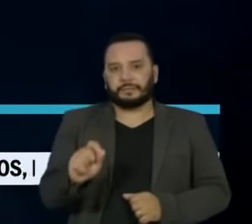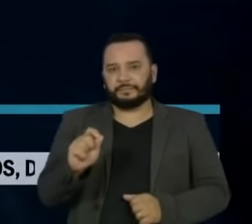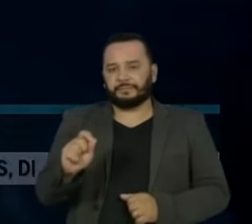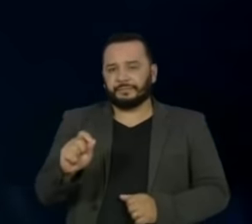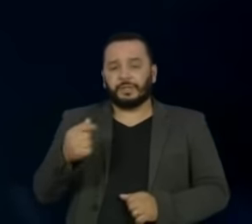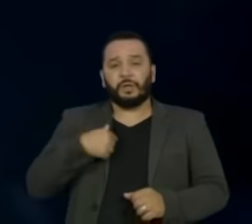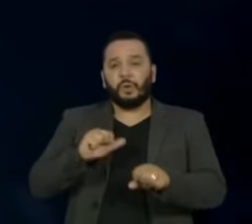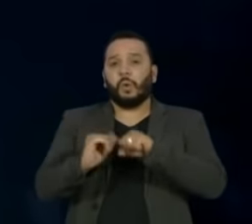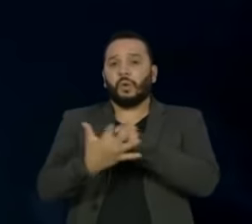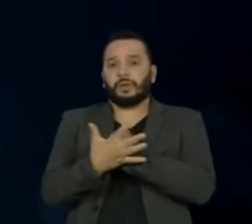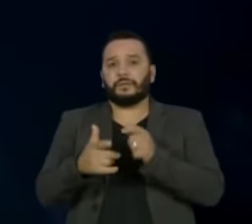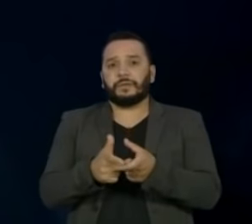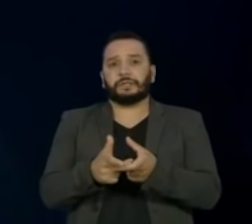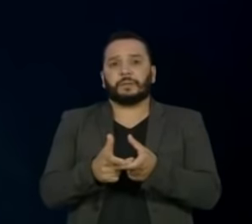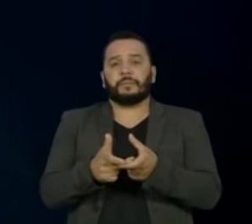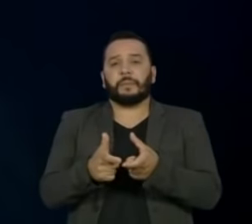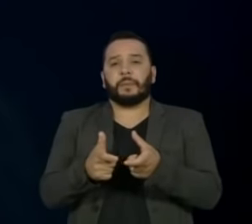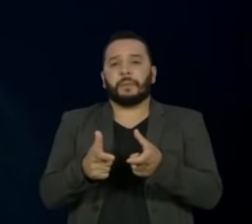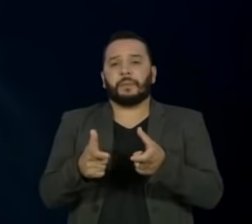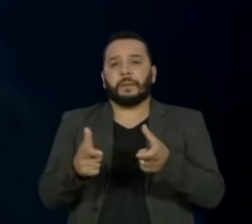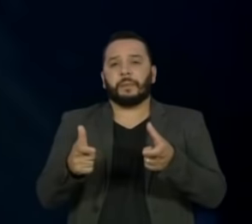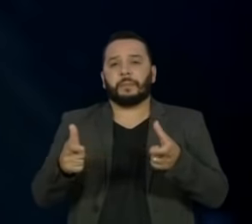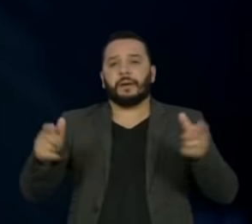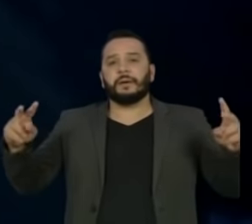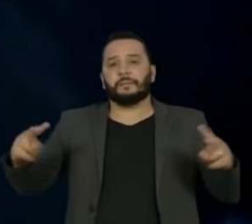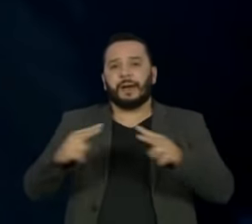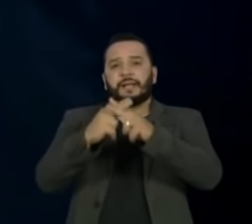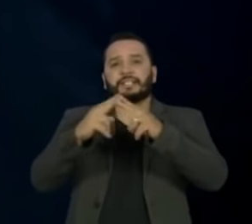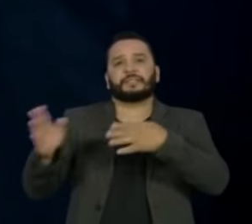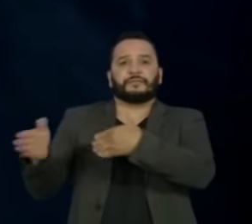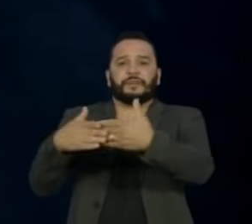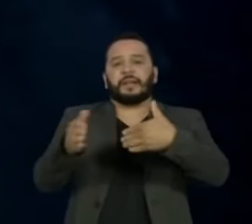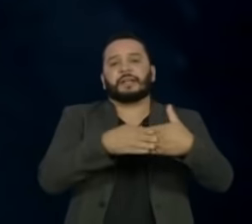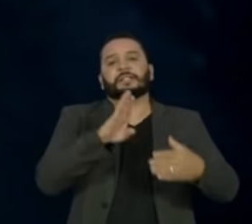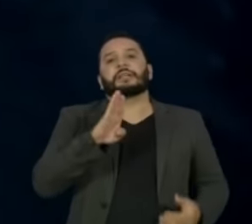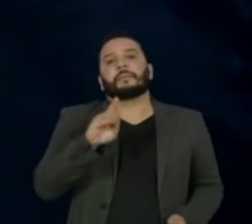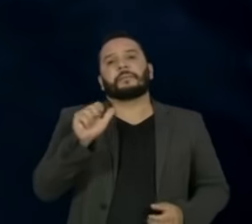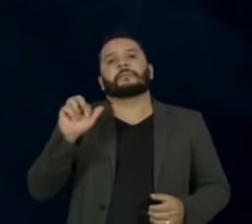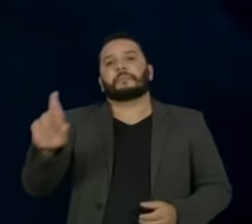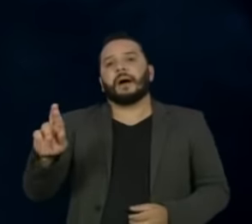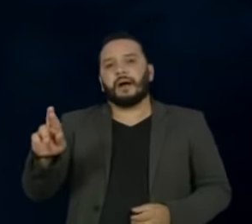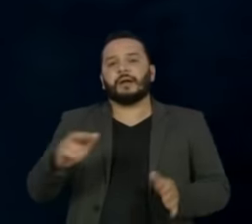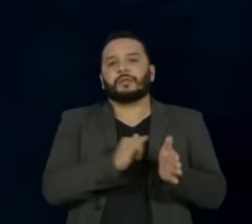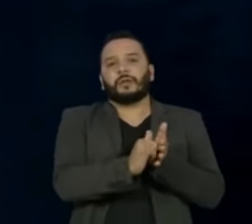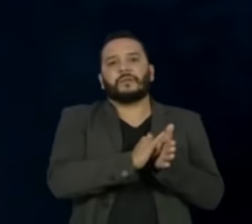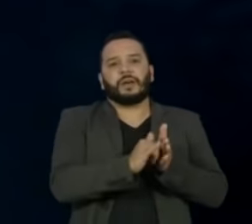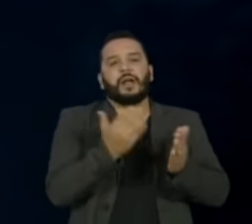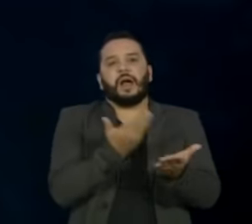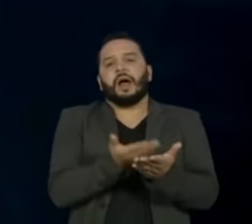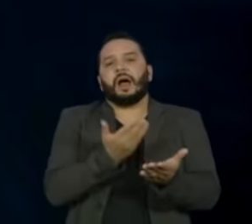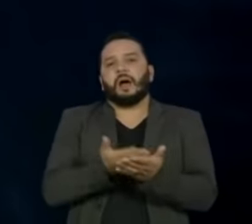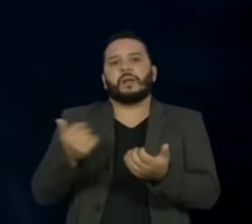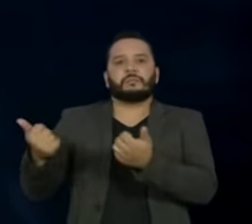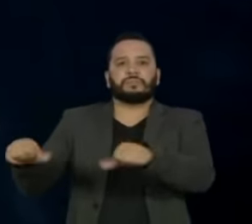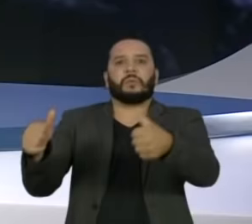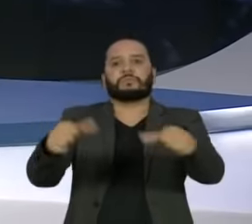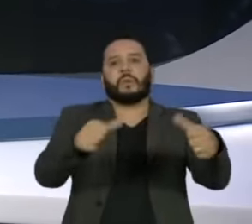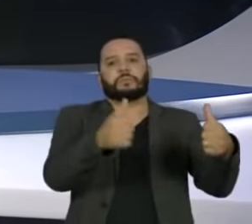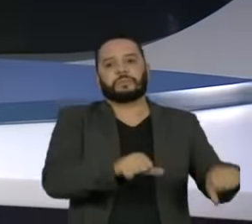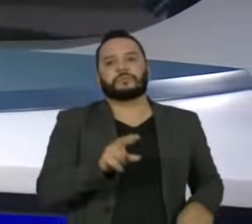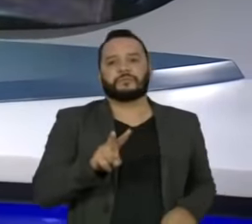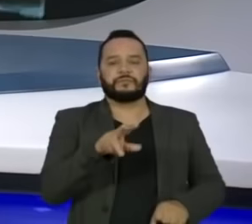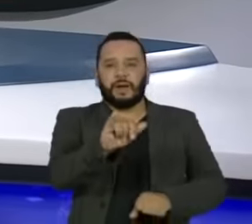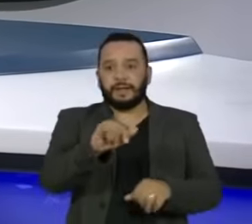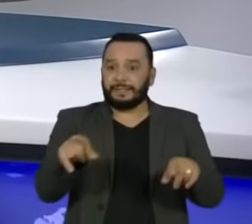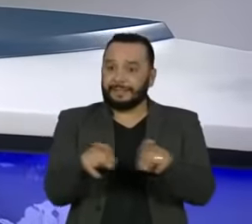de casos da Covid-19, Paris volta a fechar bares e Nova Iorque a suspender aulas presenciais em alguns bairros. E